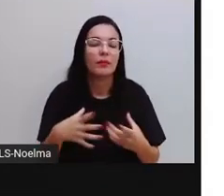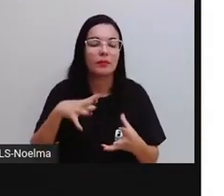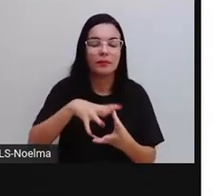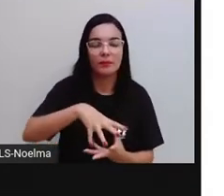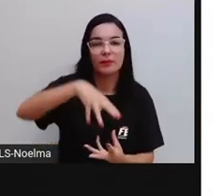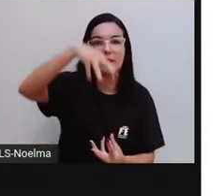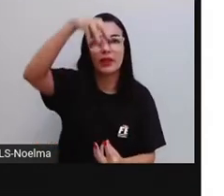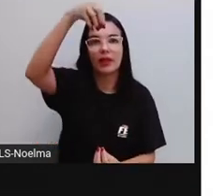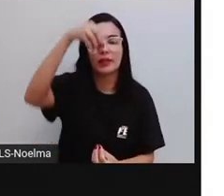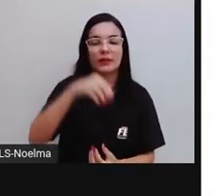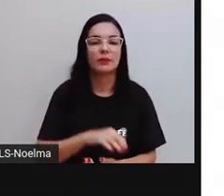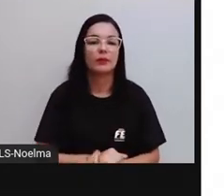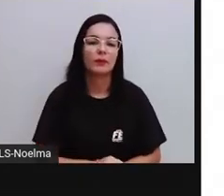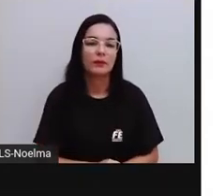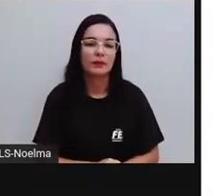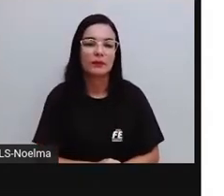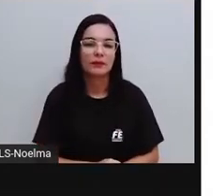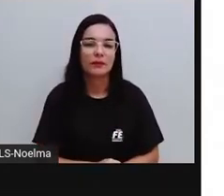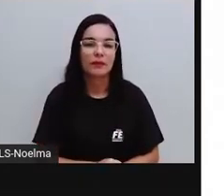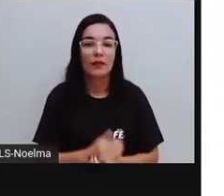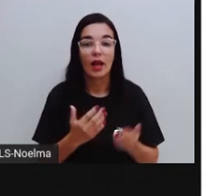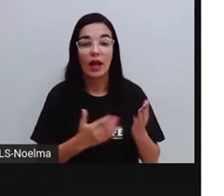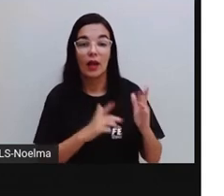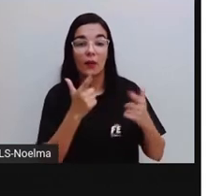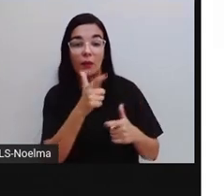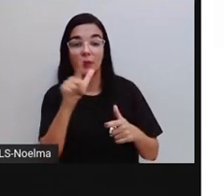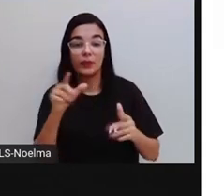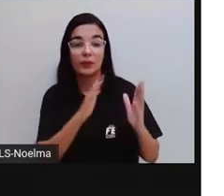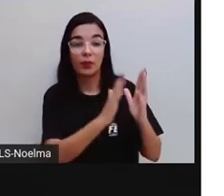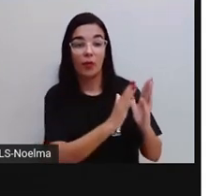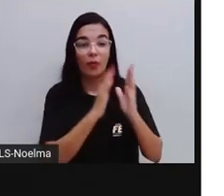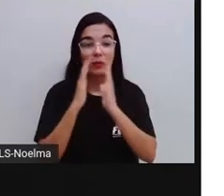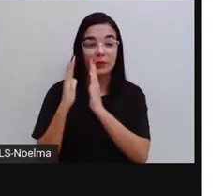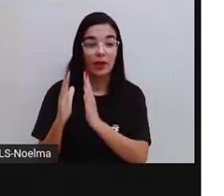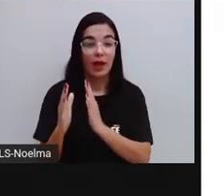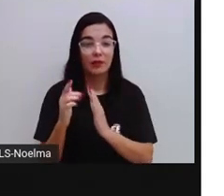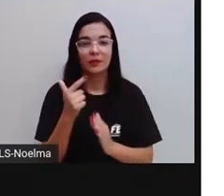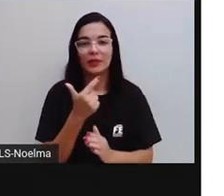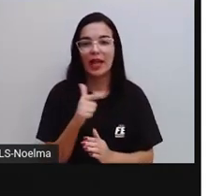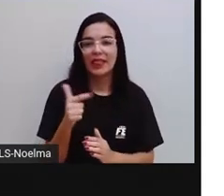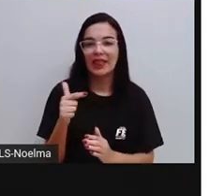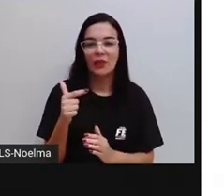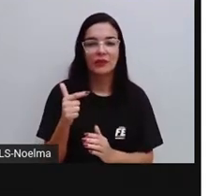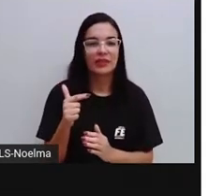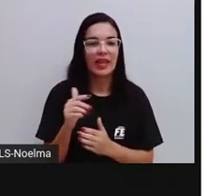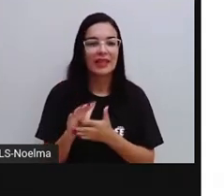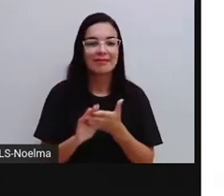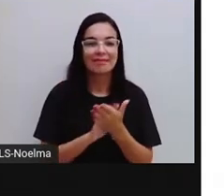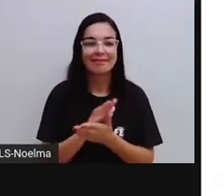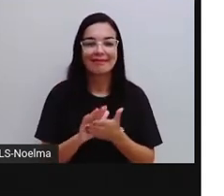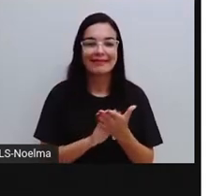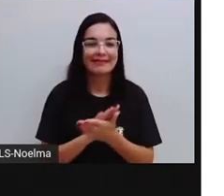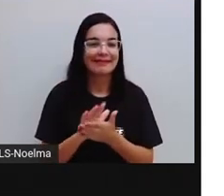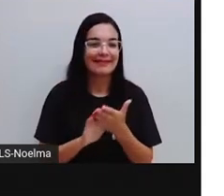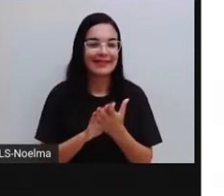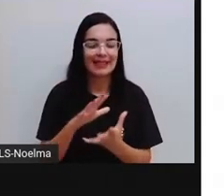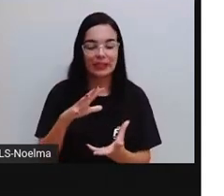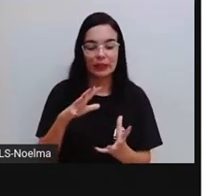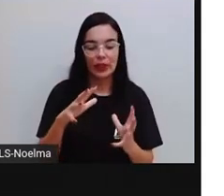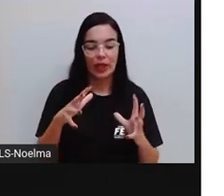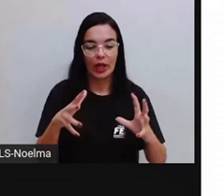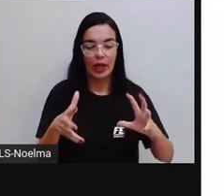corpos redondos. Já os poliedros não possuem superfícies arredondadas, como a gente tem aqui,